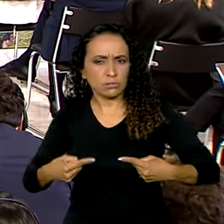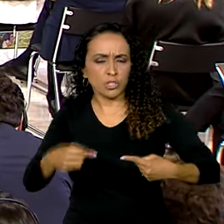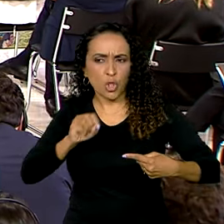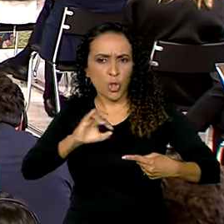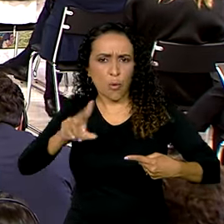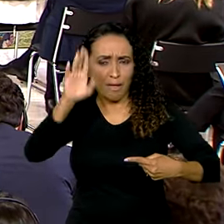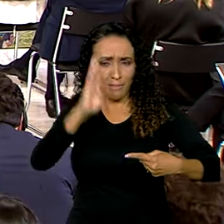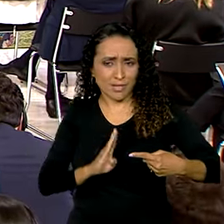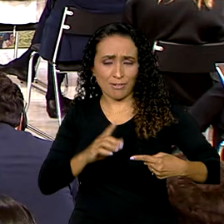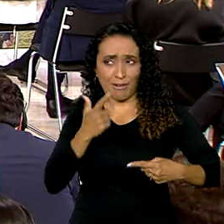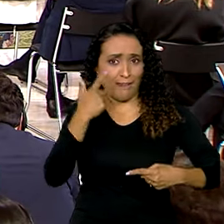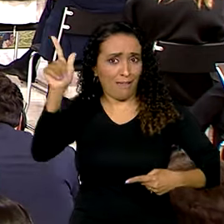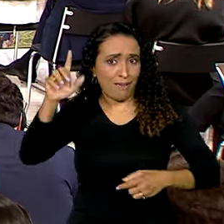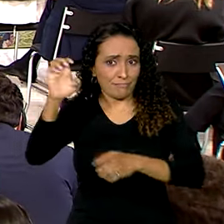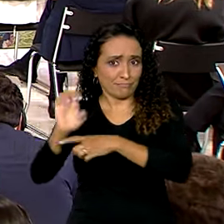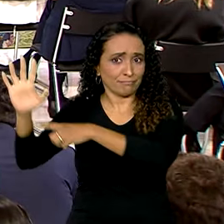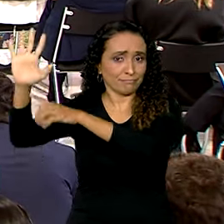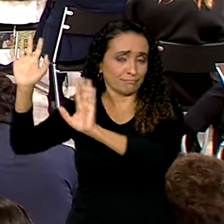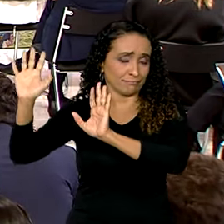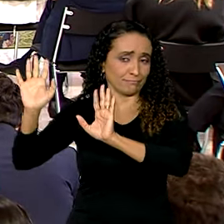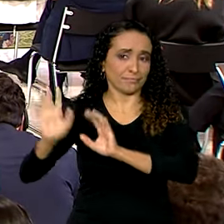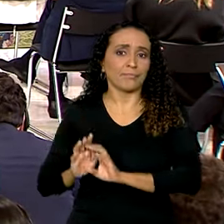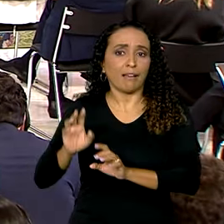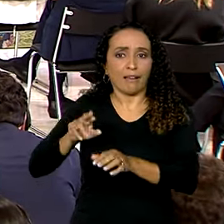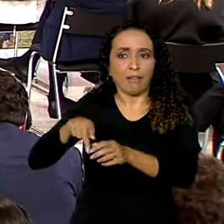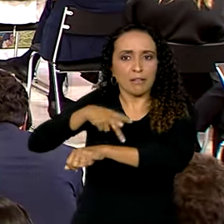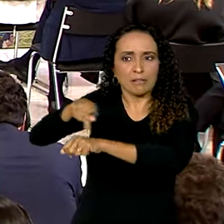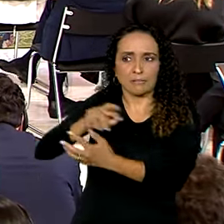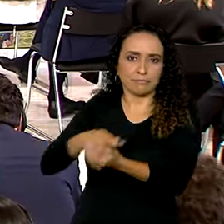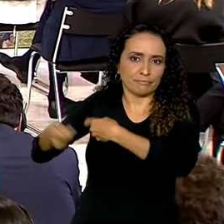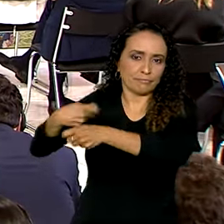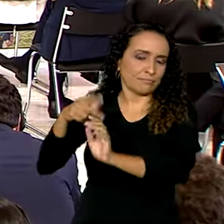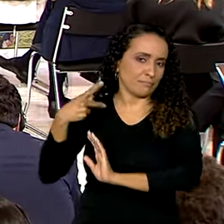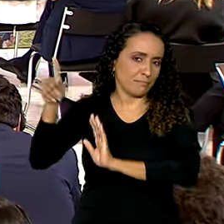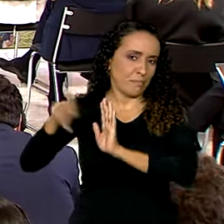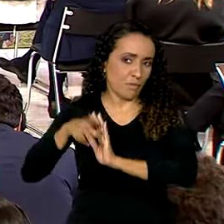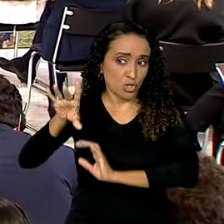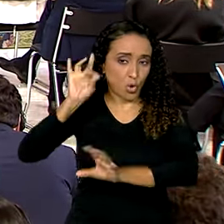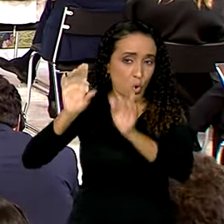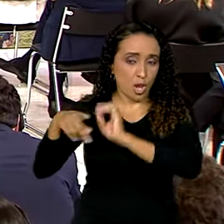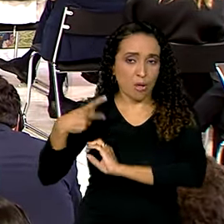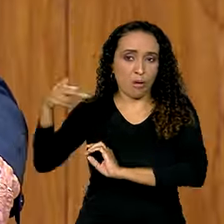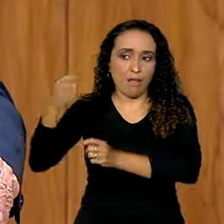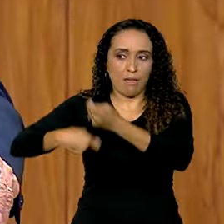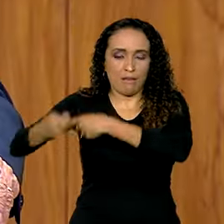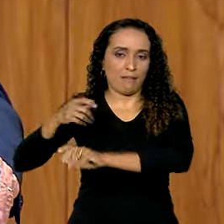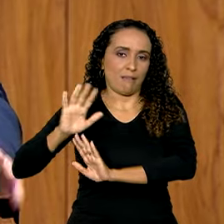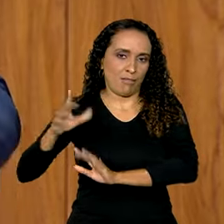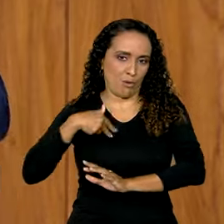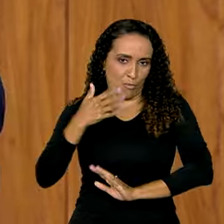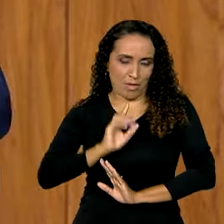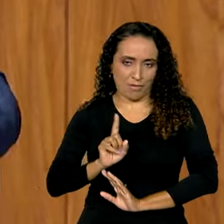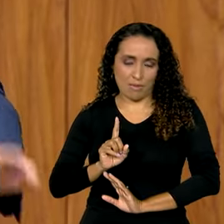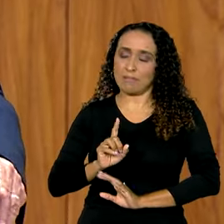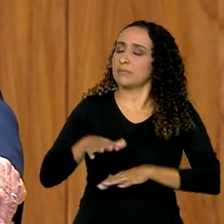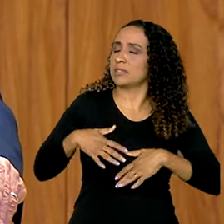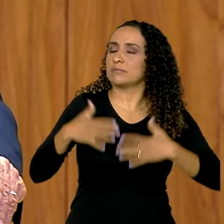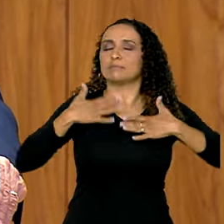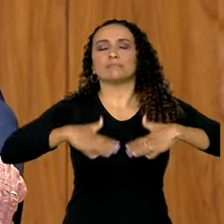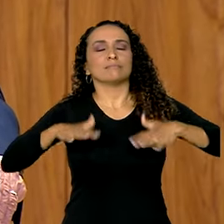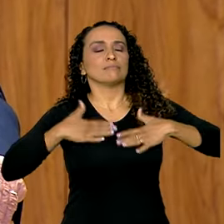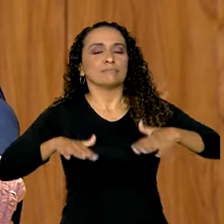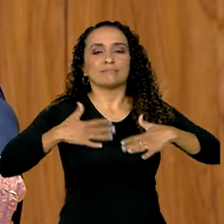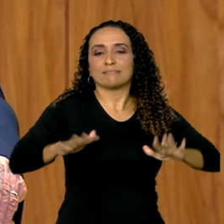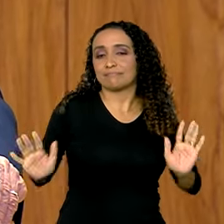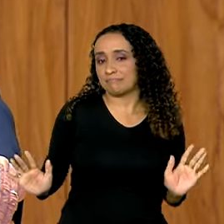o Brasil, é com a União Europeia. É com os negociadores que foram escolhidos para negociar, não é comigo. Então, estou muito tranquilo